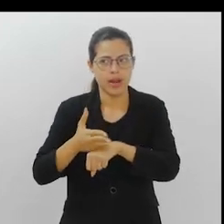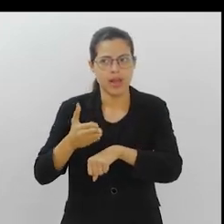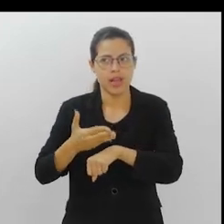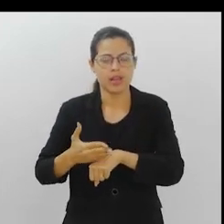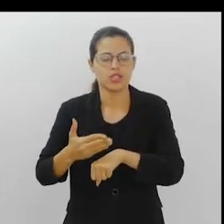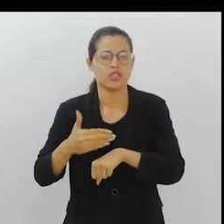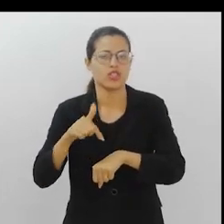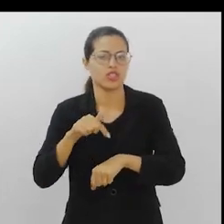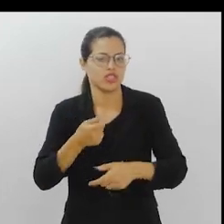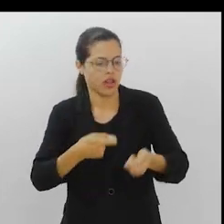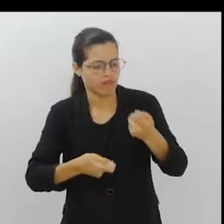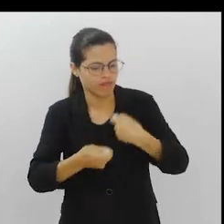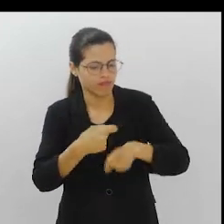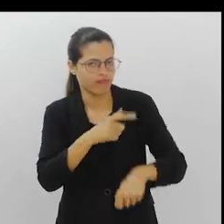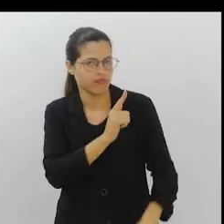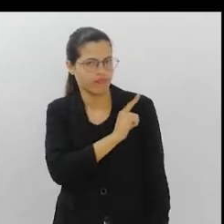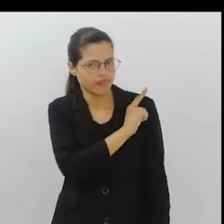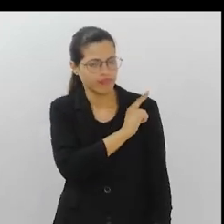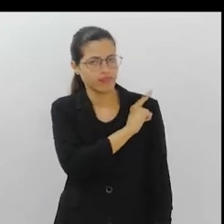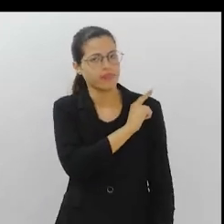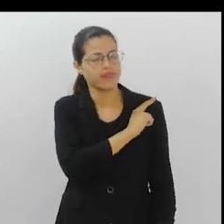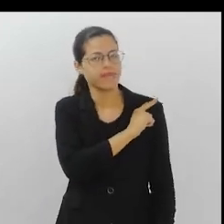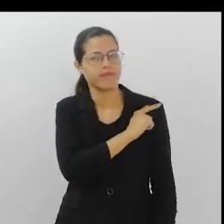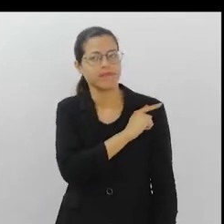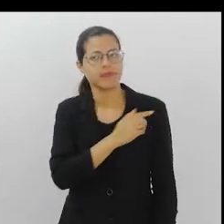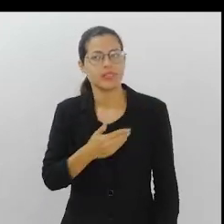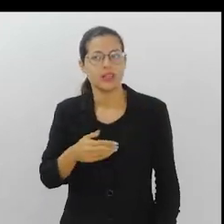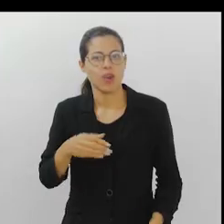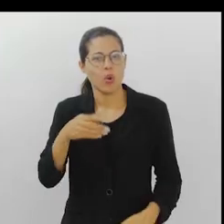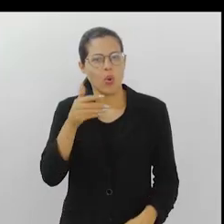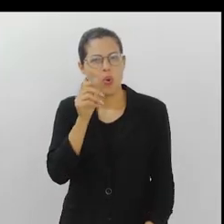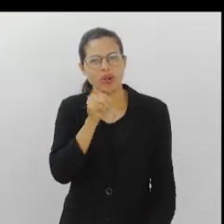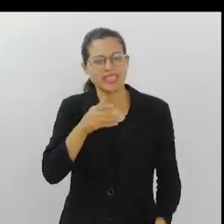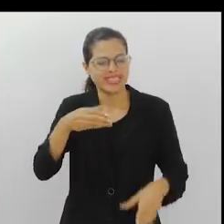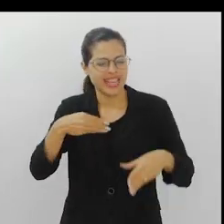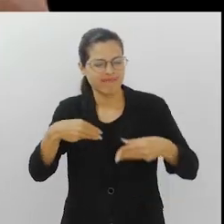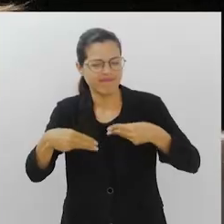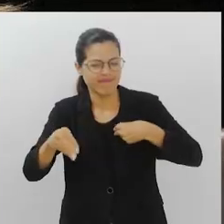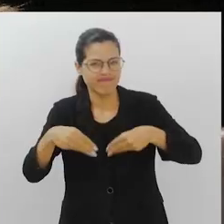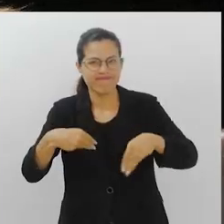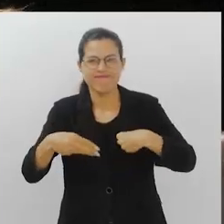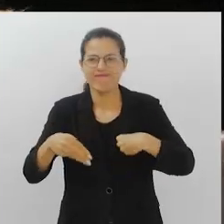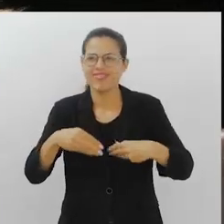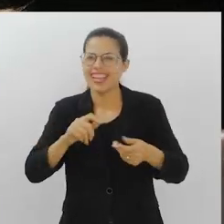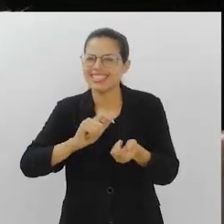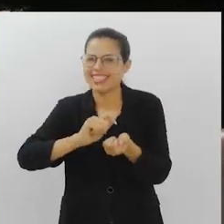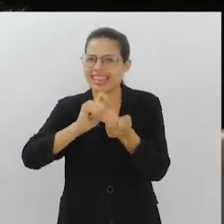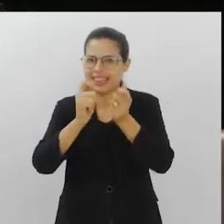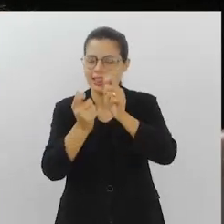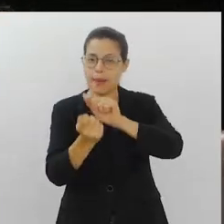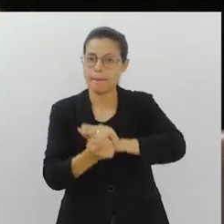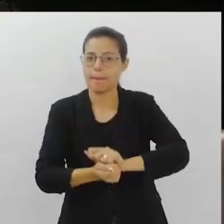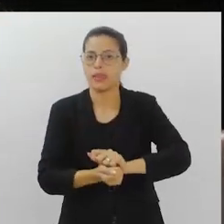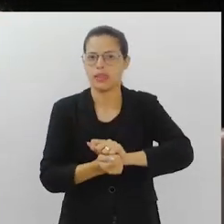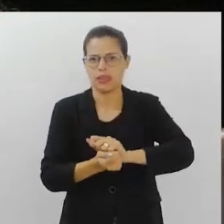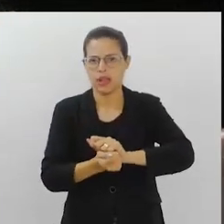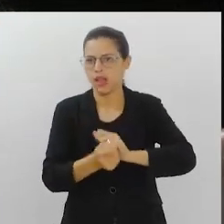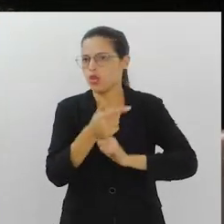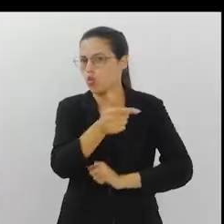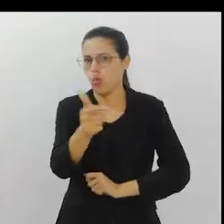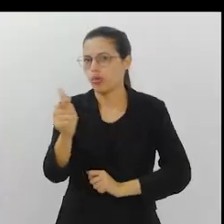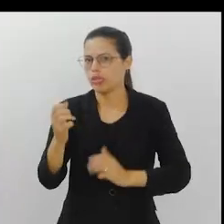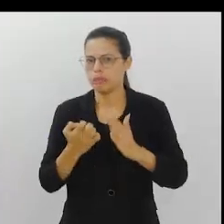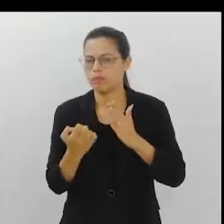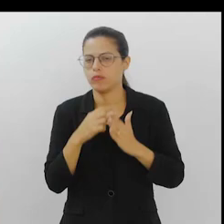negócios, a novas práticas gerenciais. Elas, geralmente, são flexíveis. Então, elas se ajustam às situações novas, que as grandes empresas